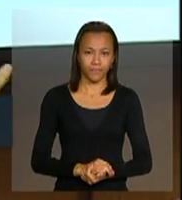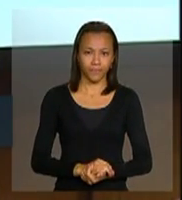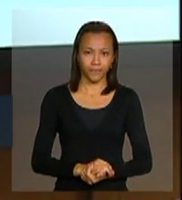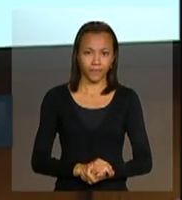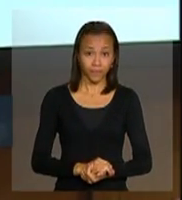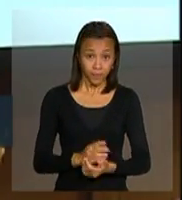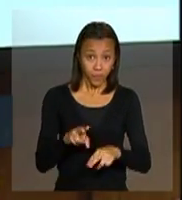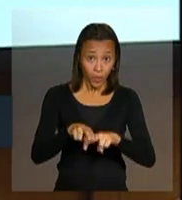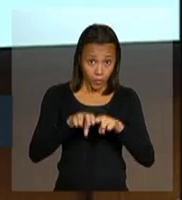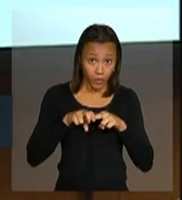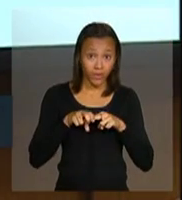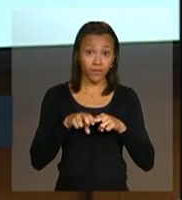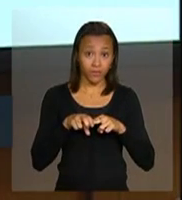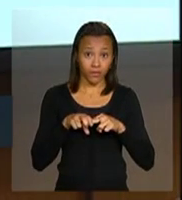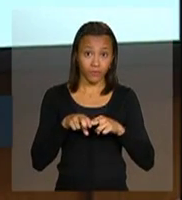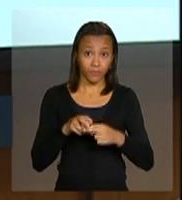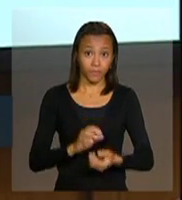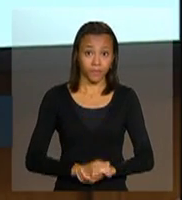Por isso mesmo.